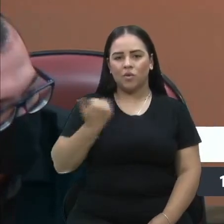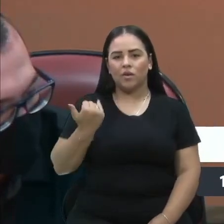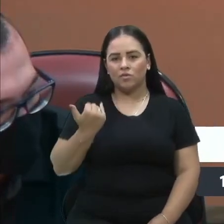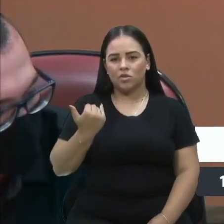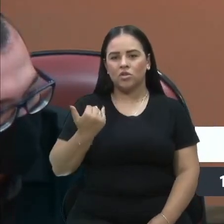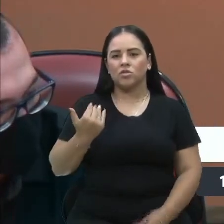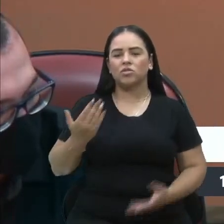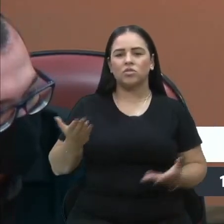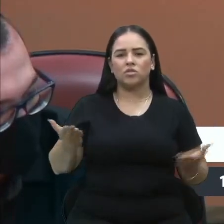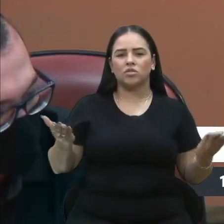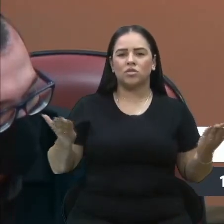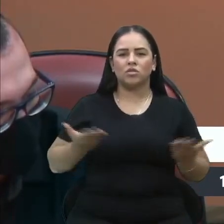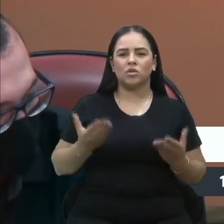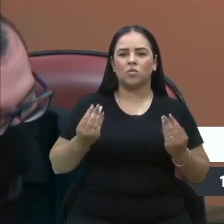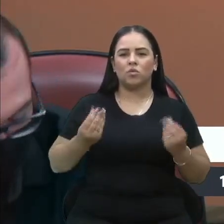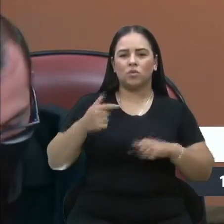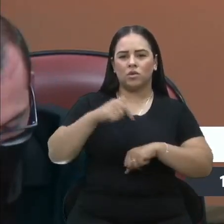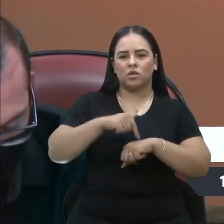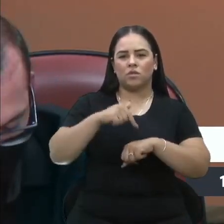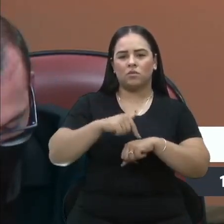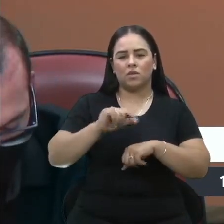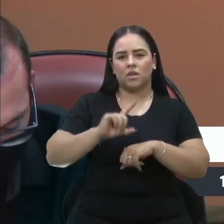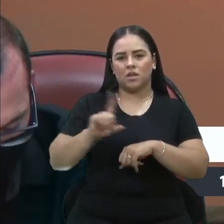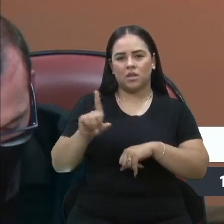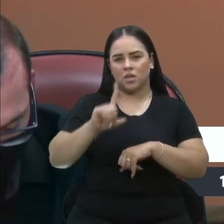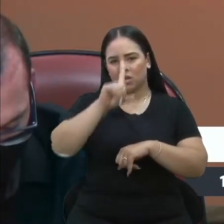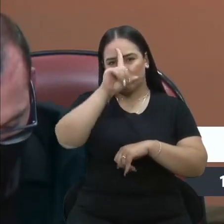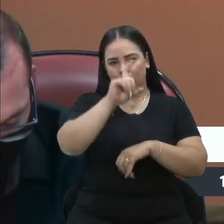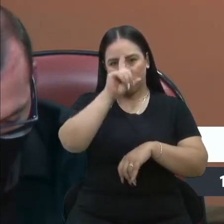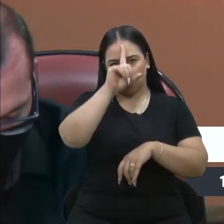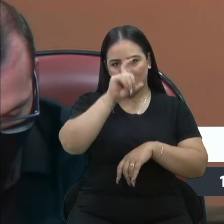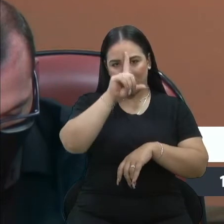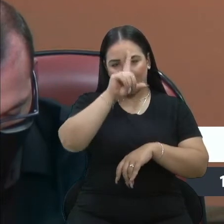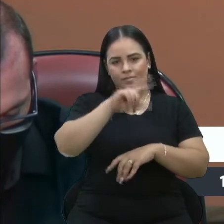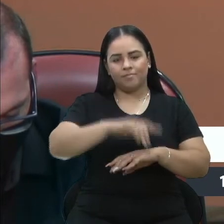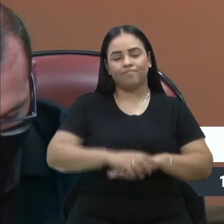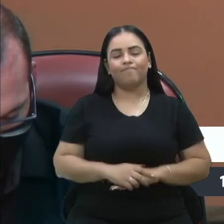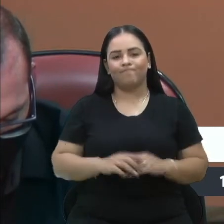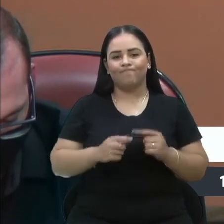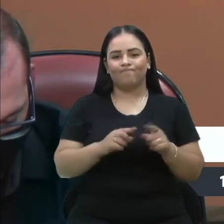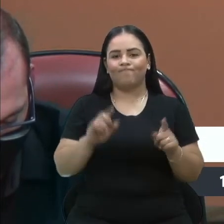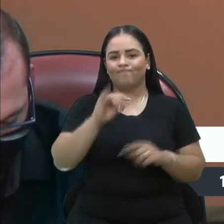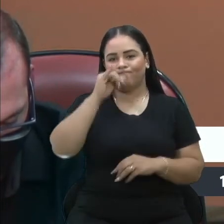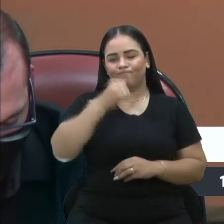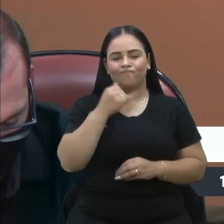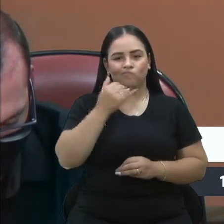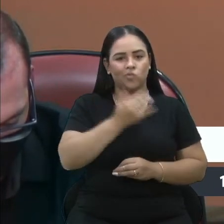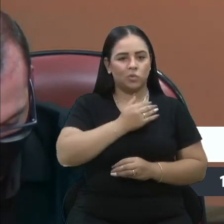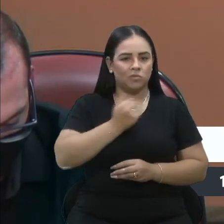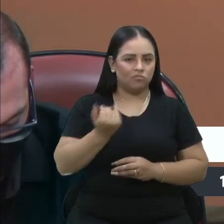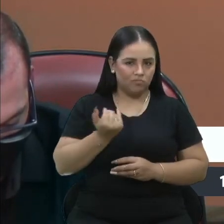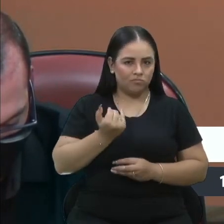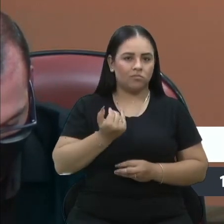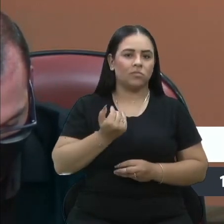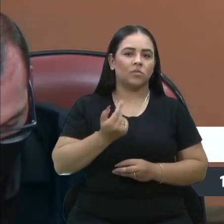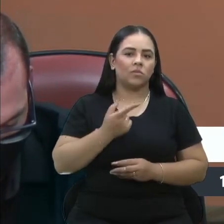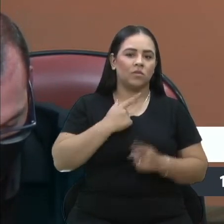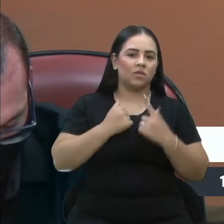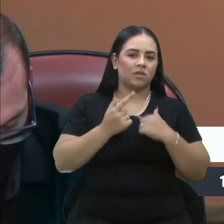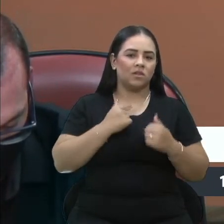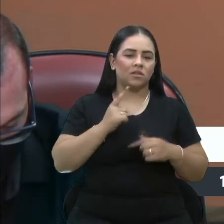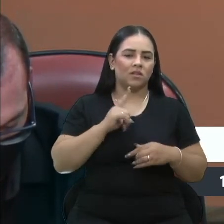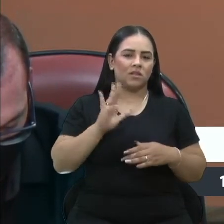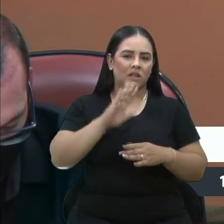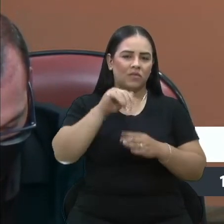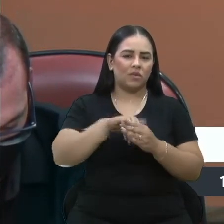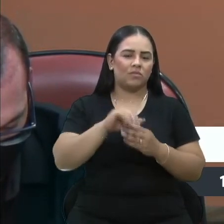muito tempo que ele estava hospitalizado, e, infelizmente, veio a óbito. Então, gostaria aqui de propor esse voto de